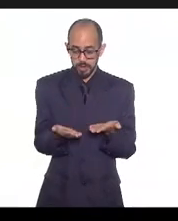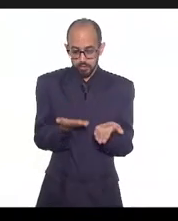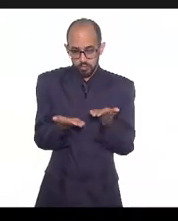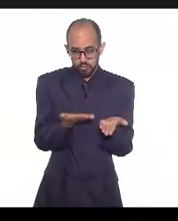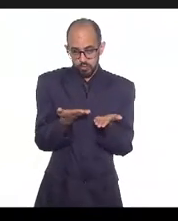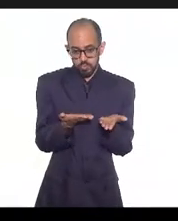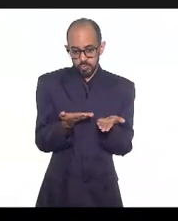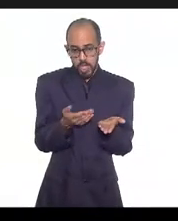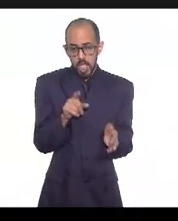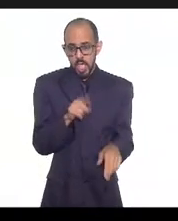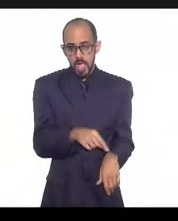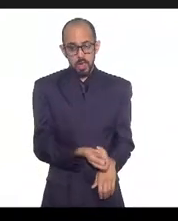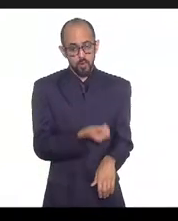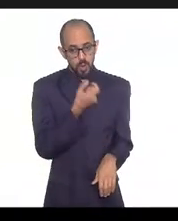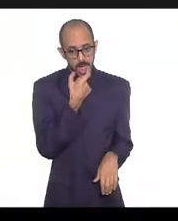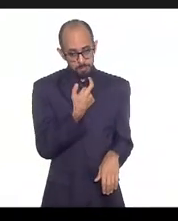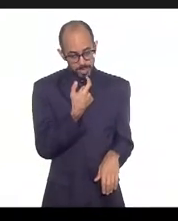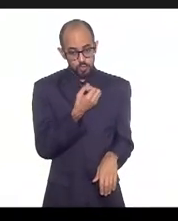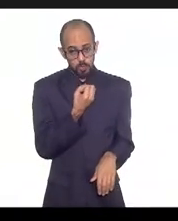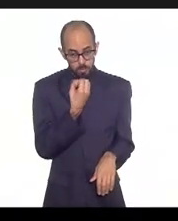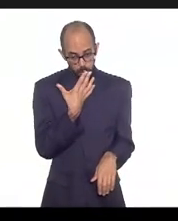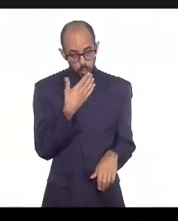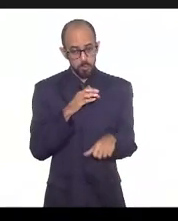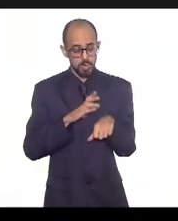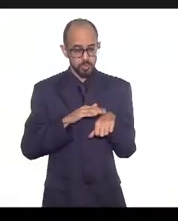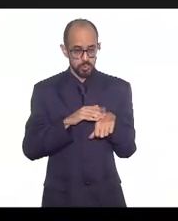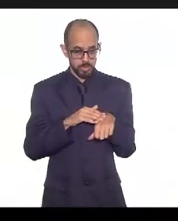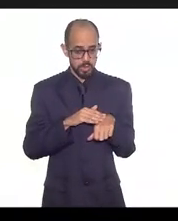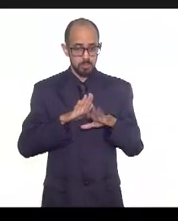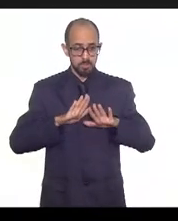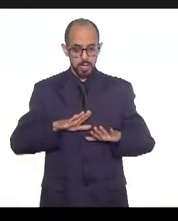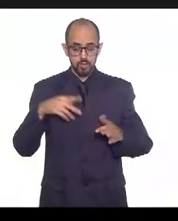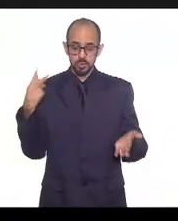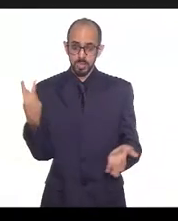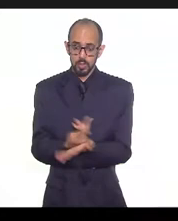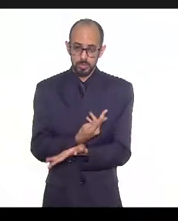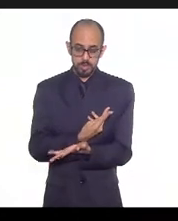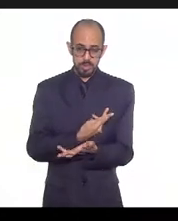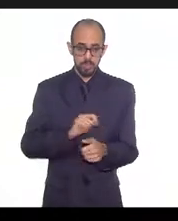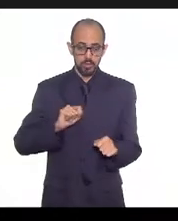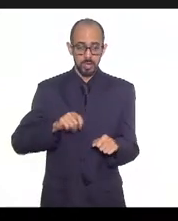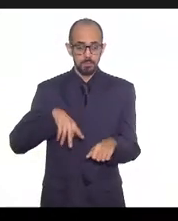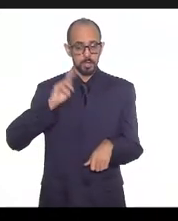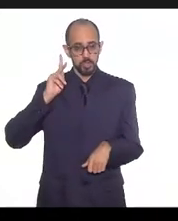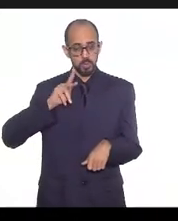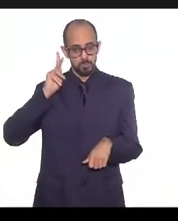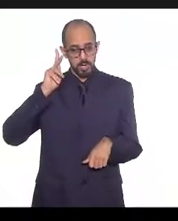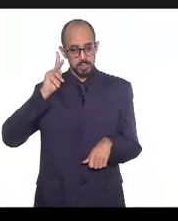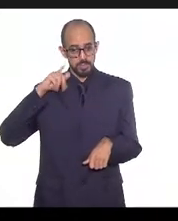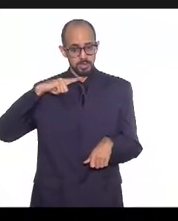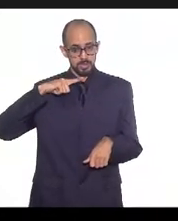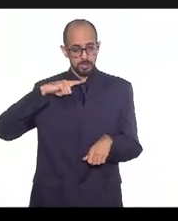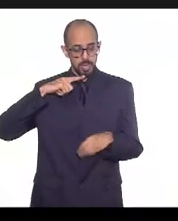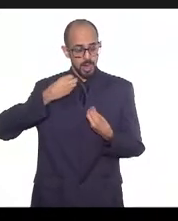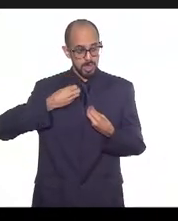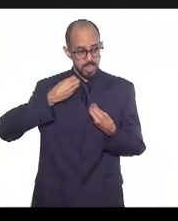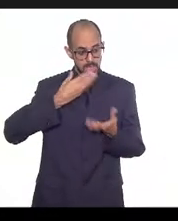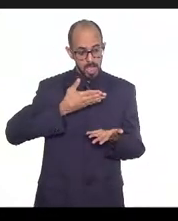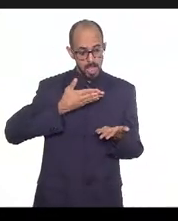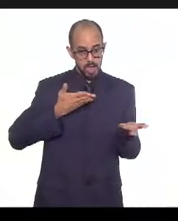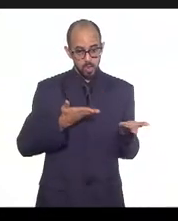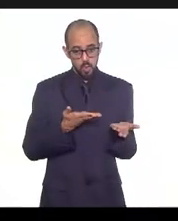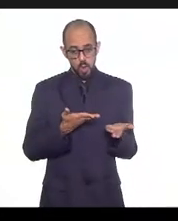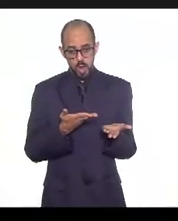com um medicamento que seja eficaz para essa doença. O que a Petrobras passou e passou a prescrever só agora,